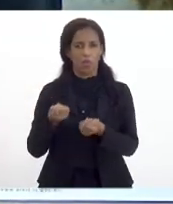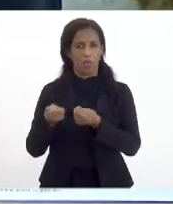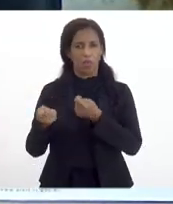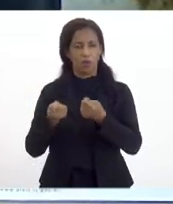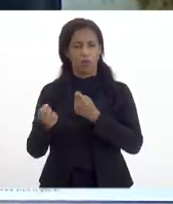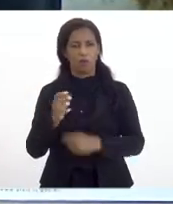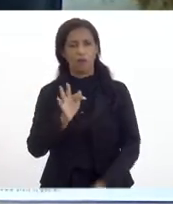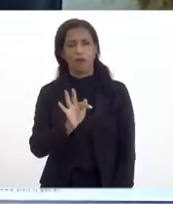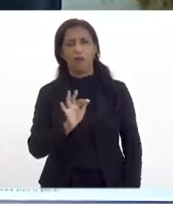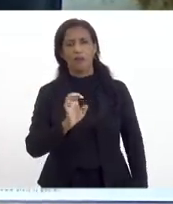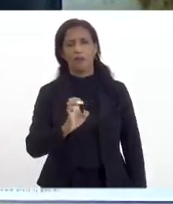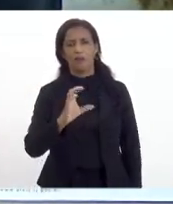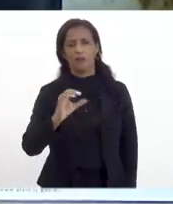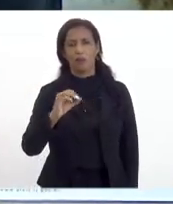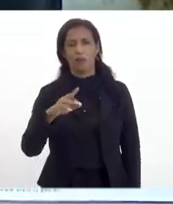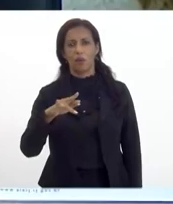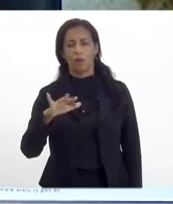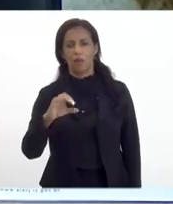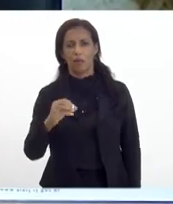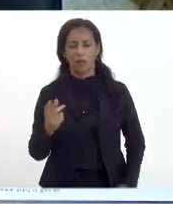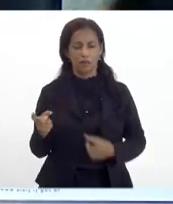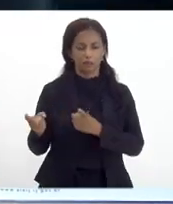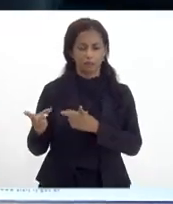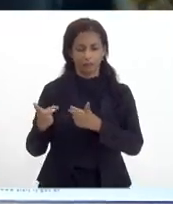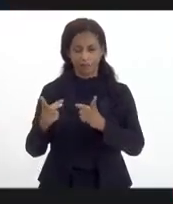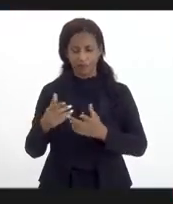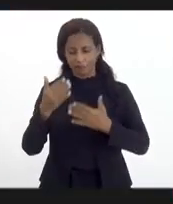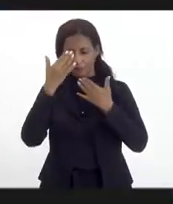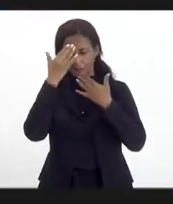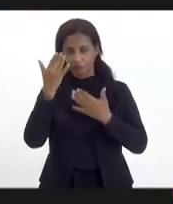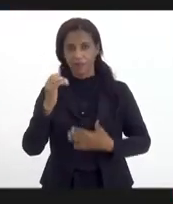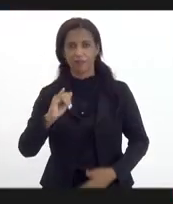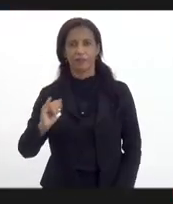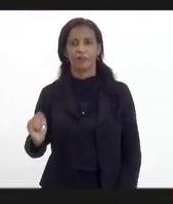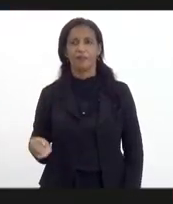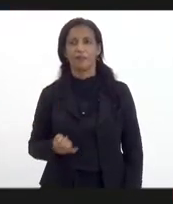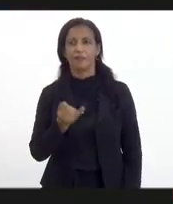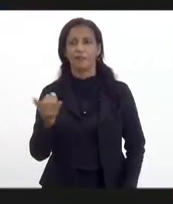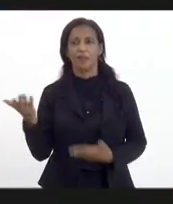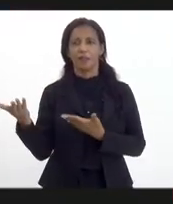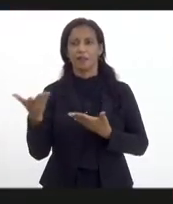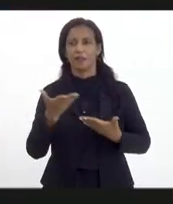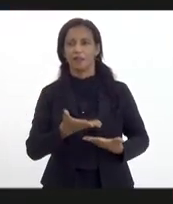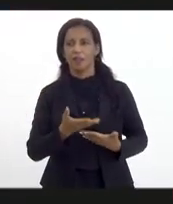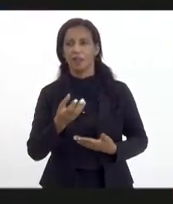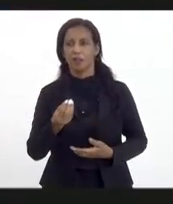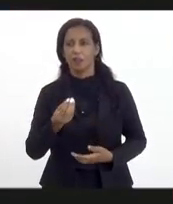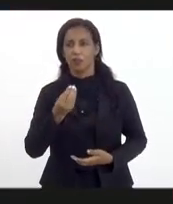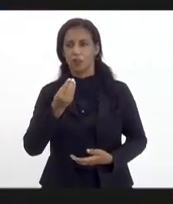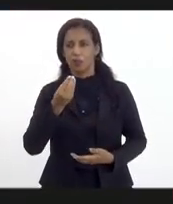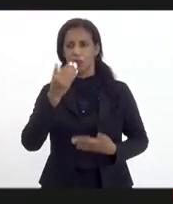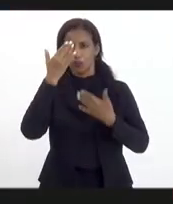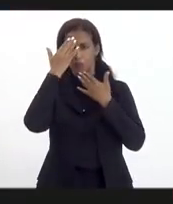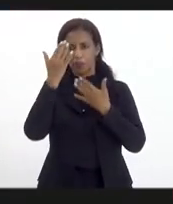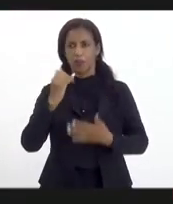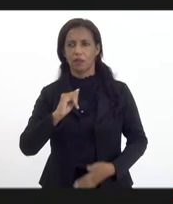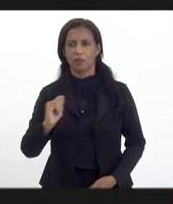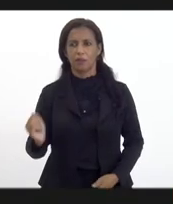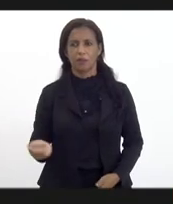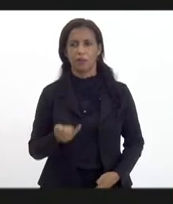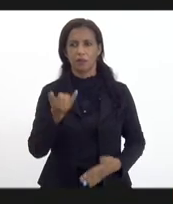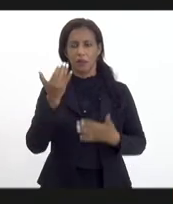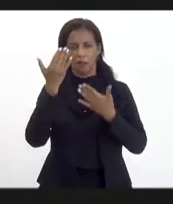por favor. Muito bom dia, presidente. Obrigado pela parte. Muito obrigado pela oportunidade.